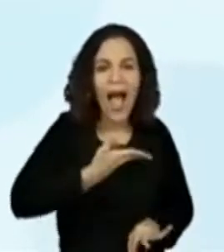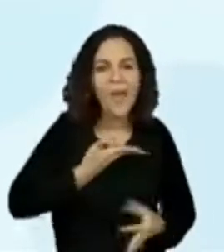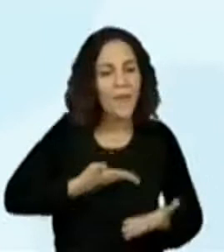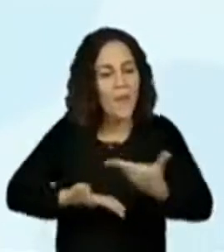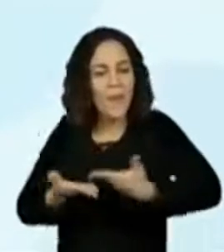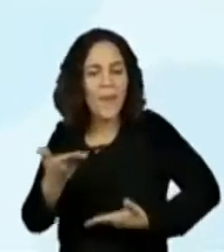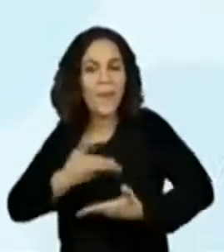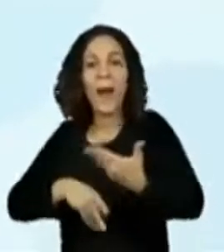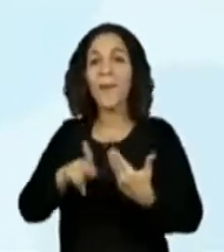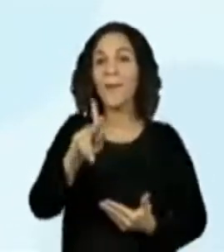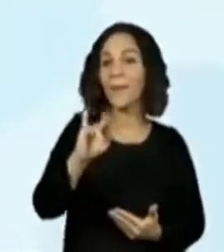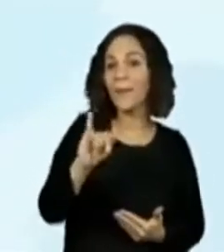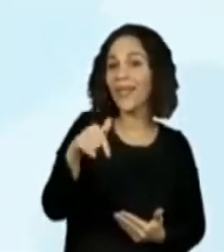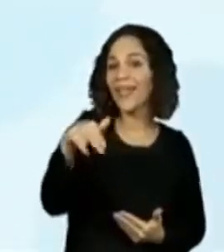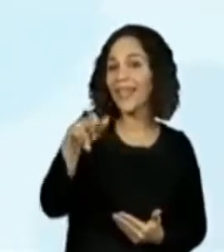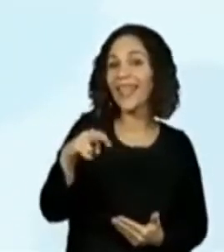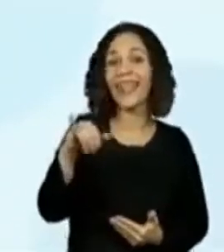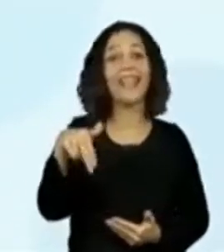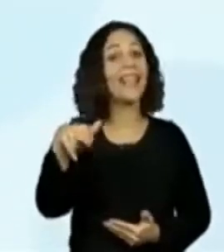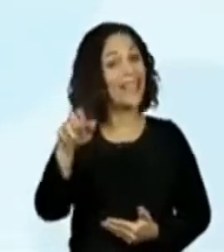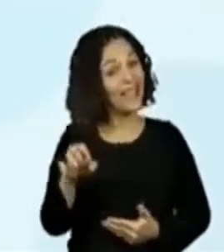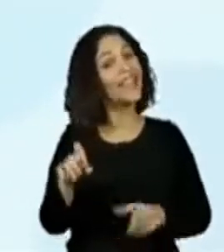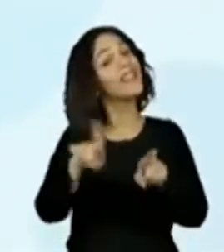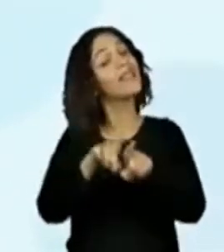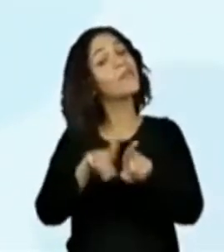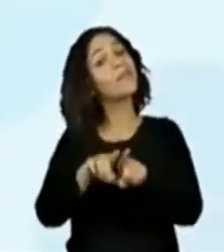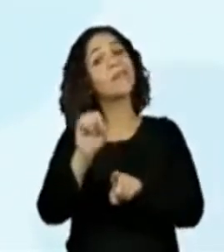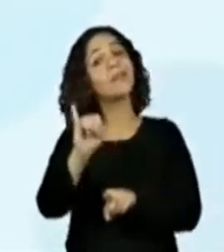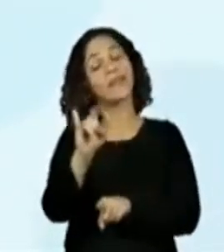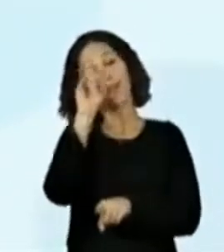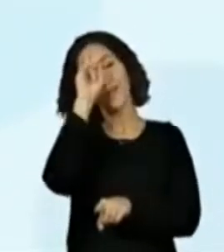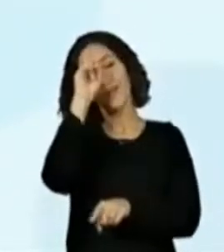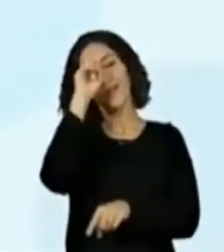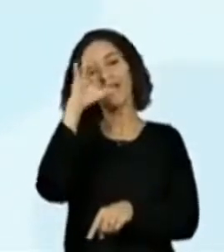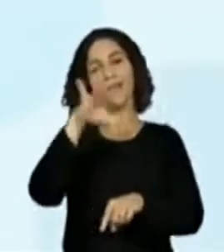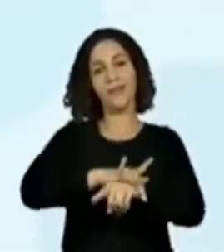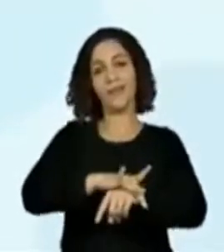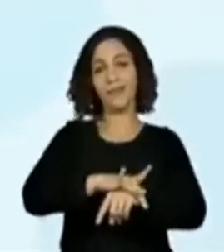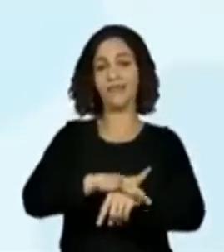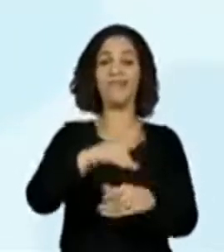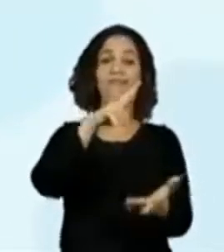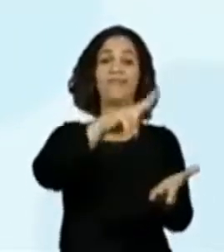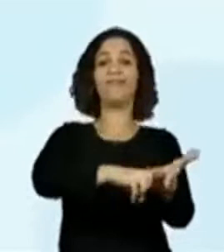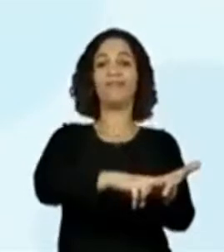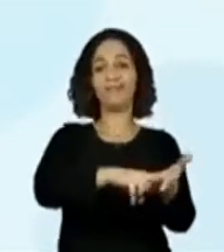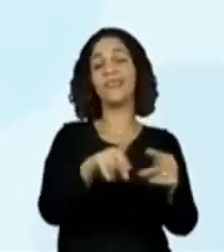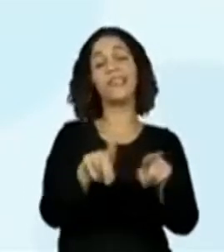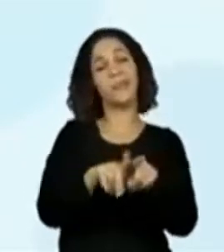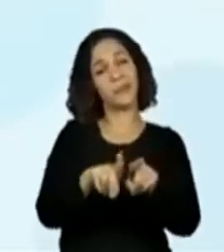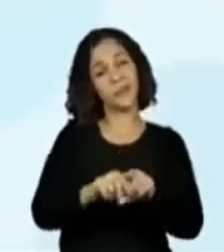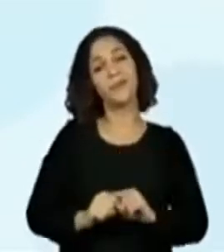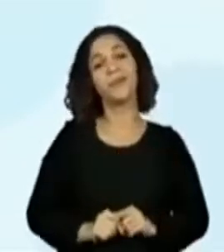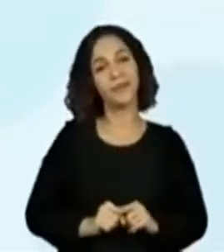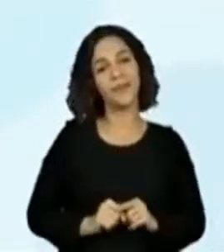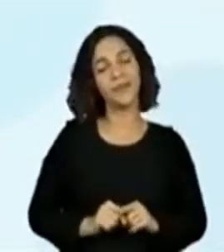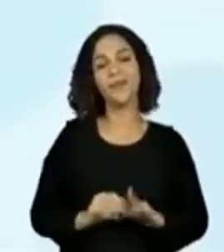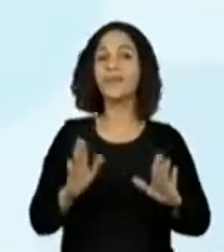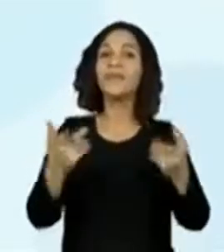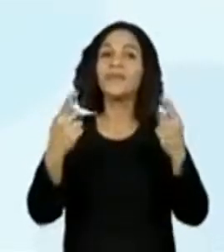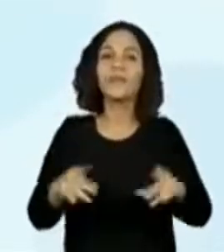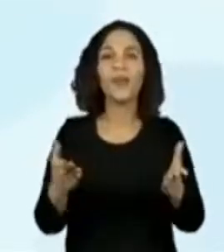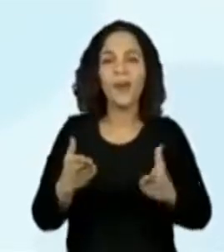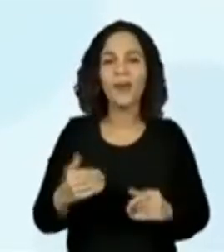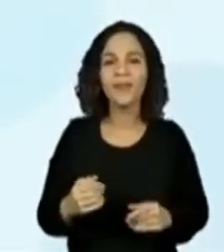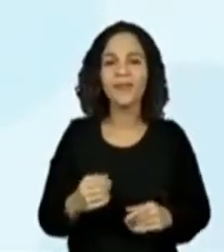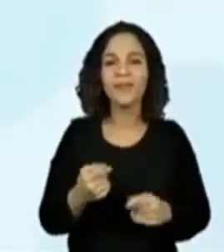com a família. E a gente também come se estiver no hospital internado. Não é verdade? E agora? E